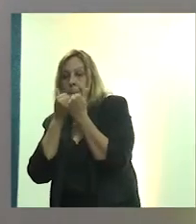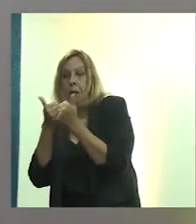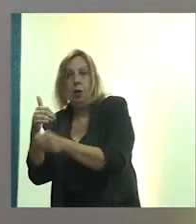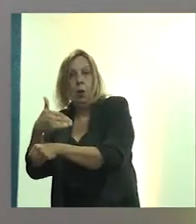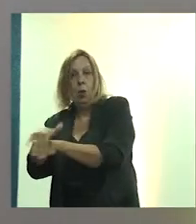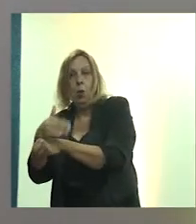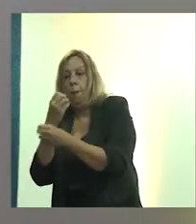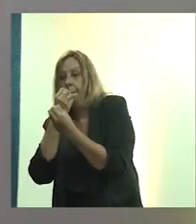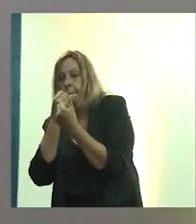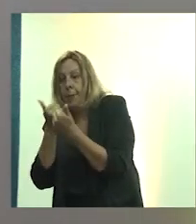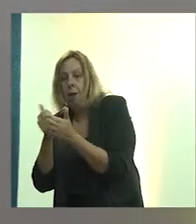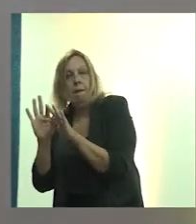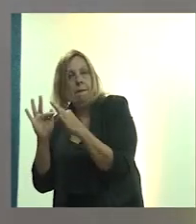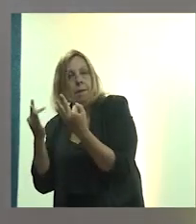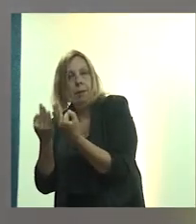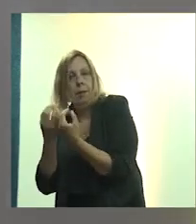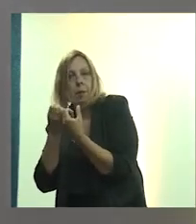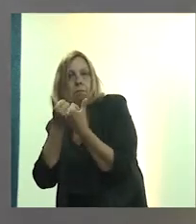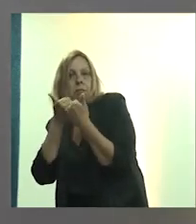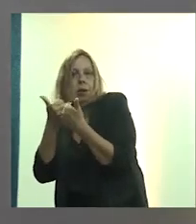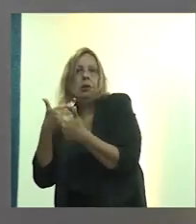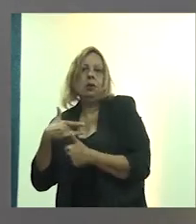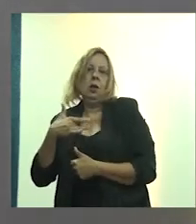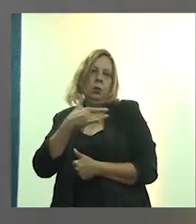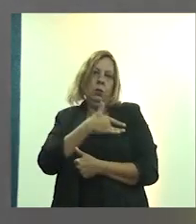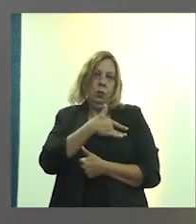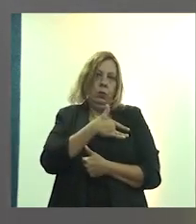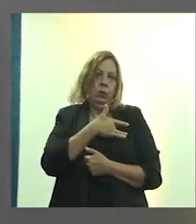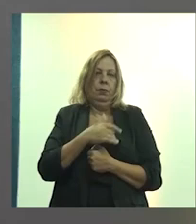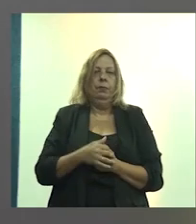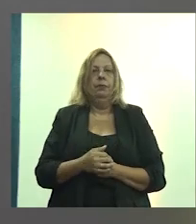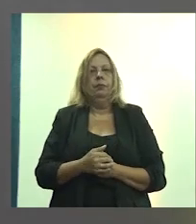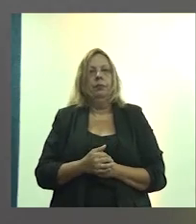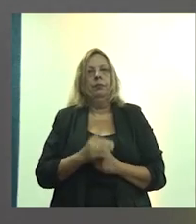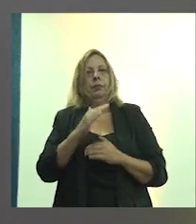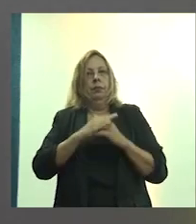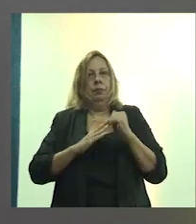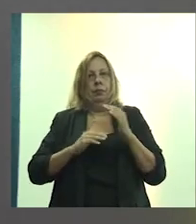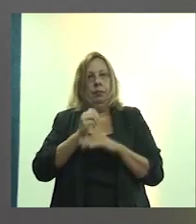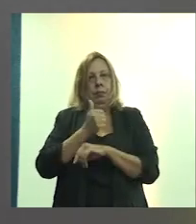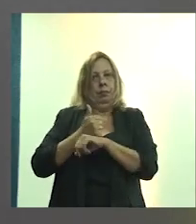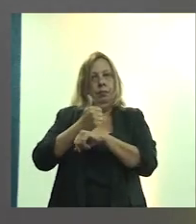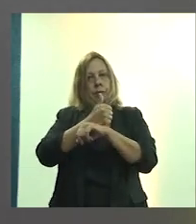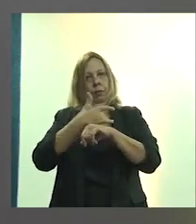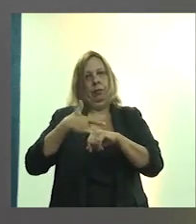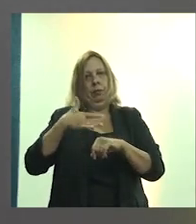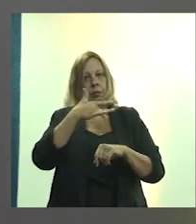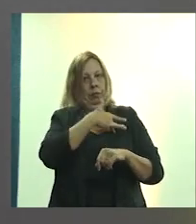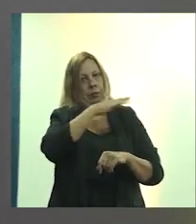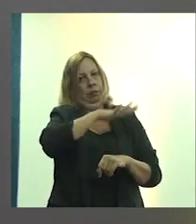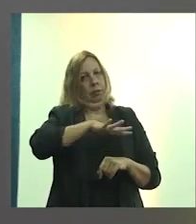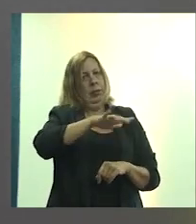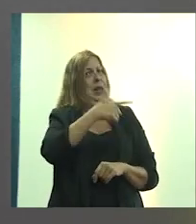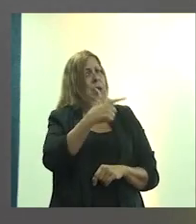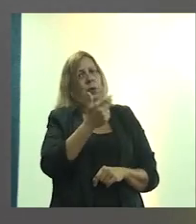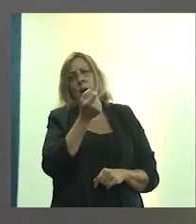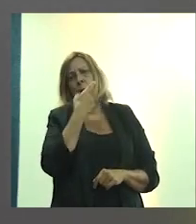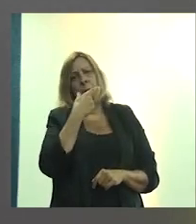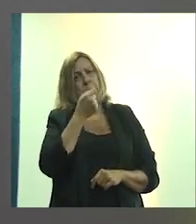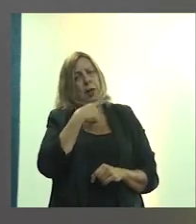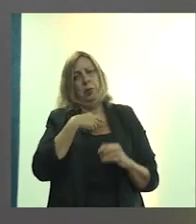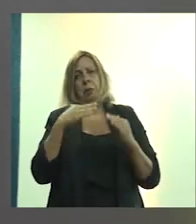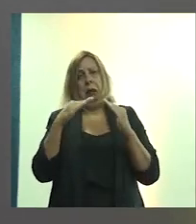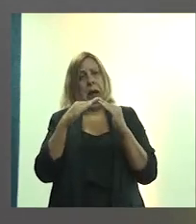família saudável. Os profissionais de saúde não têm remédio para a casa doente.